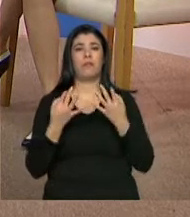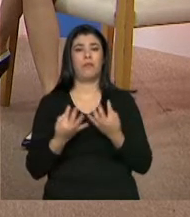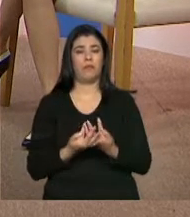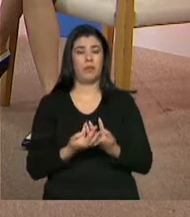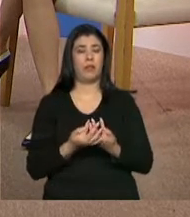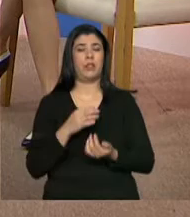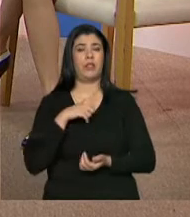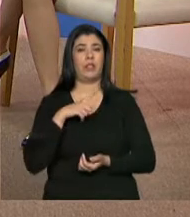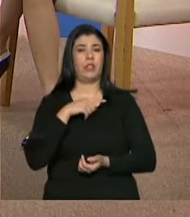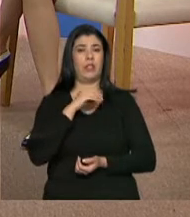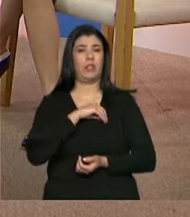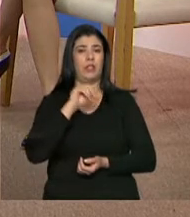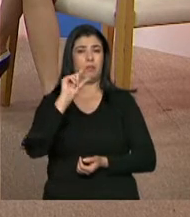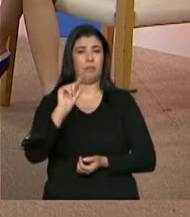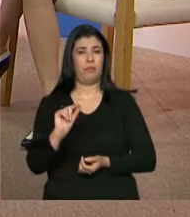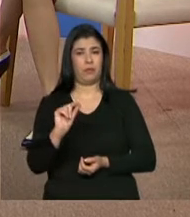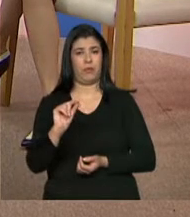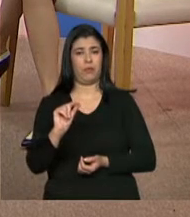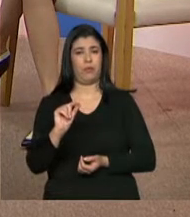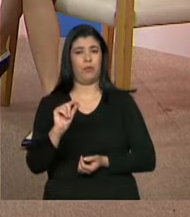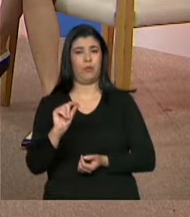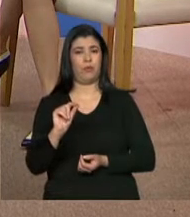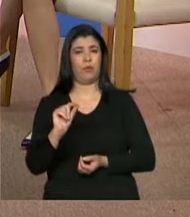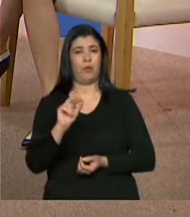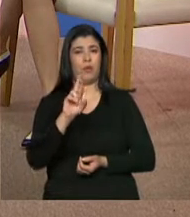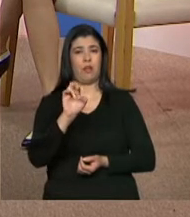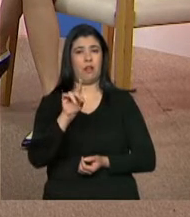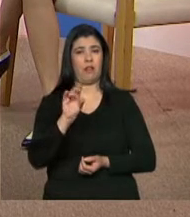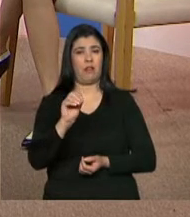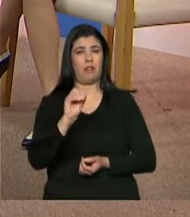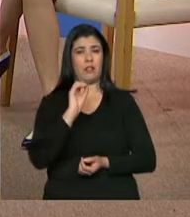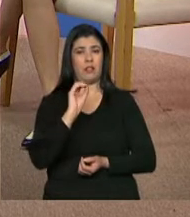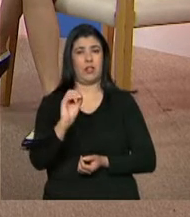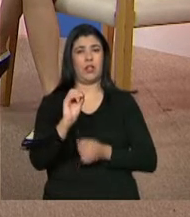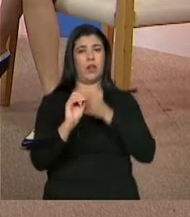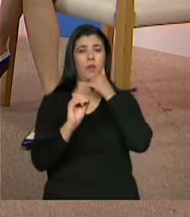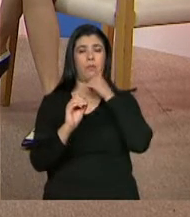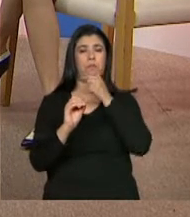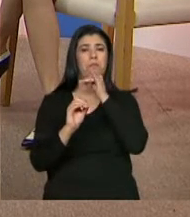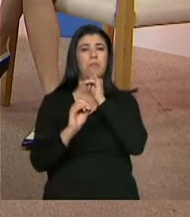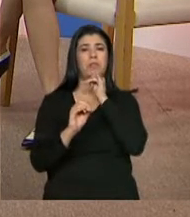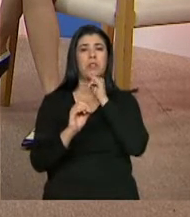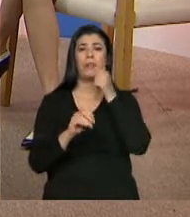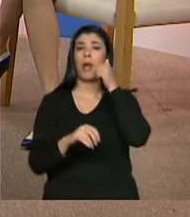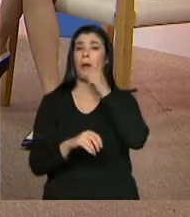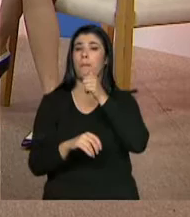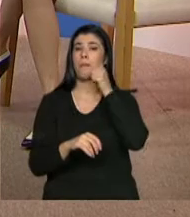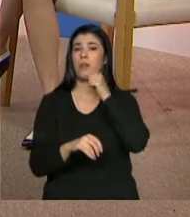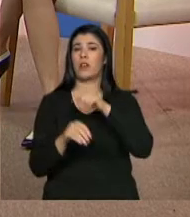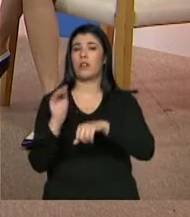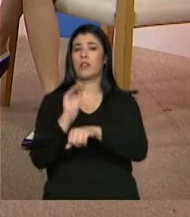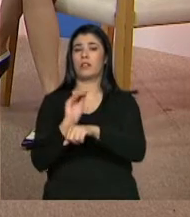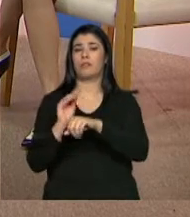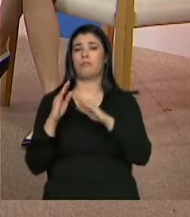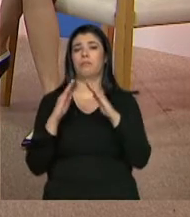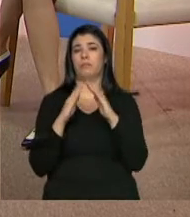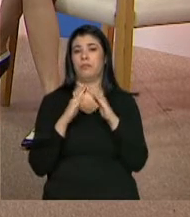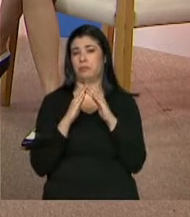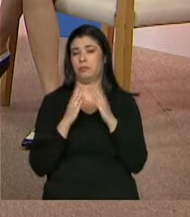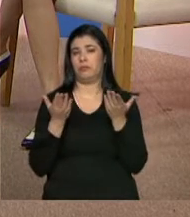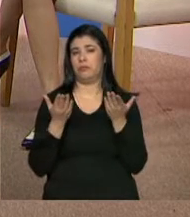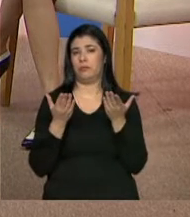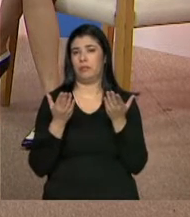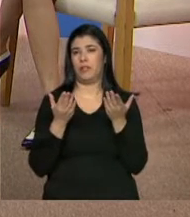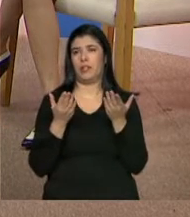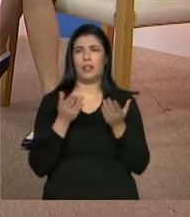renda, mas ela tem renda zero. Em geral, esse perfil é da dona de casa. Esse é conhecido como o benefício da dona de casa. Eles não